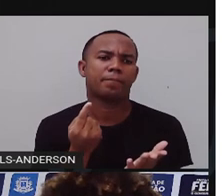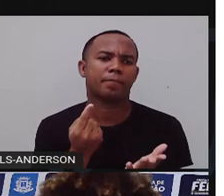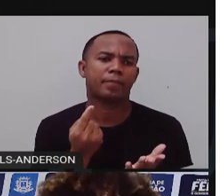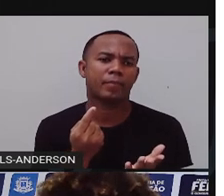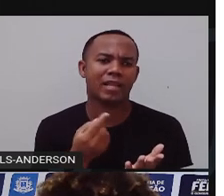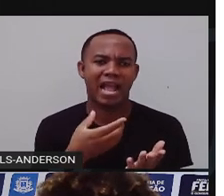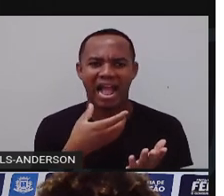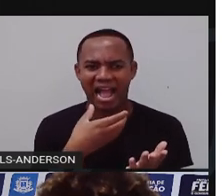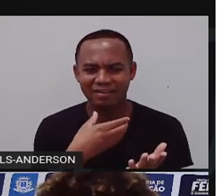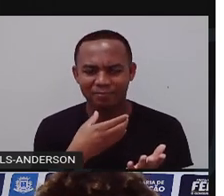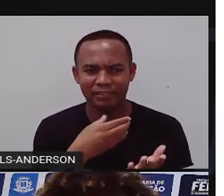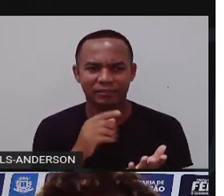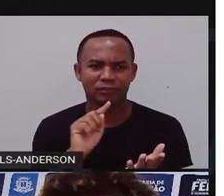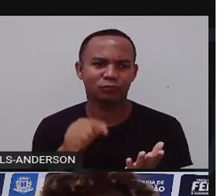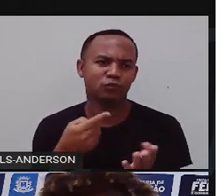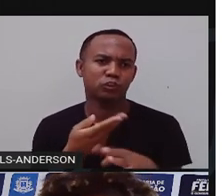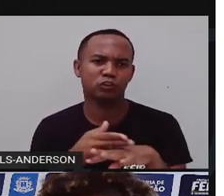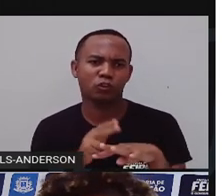jujuba.